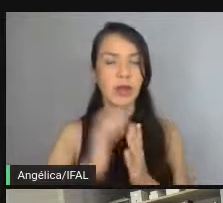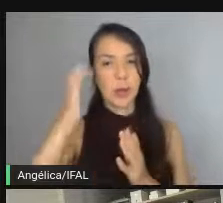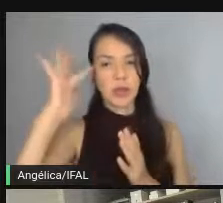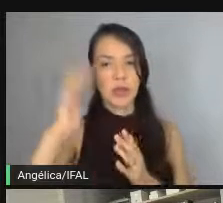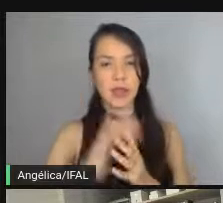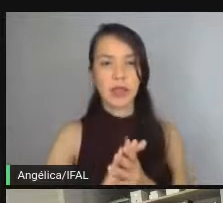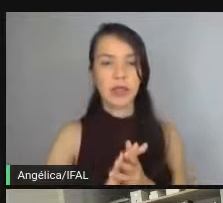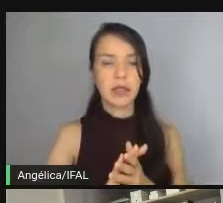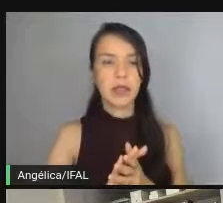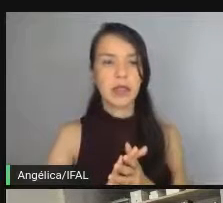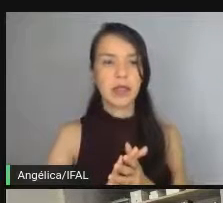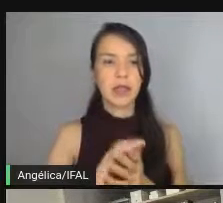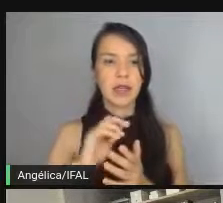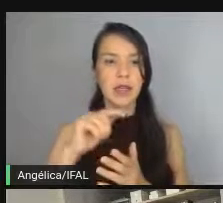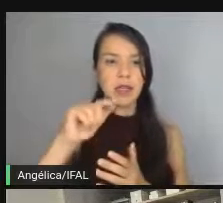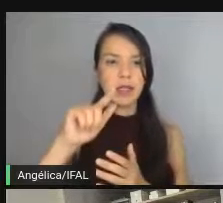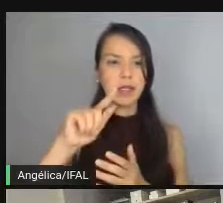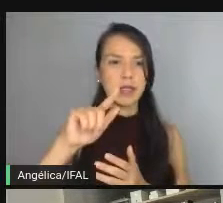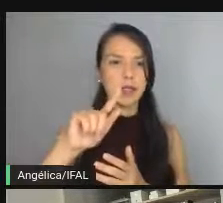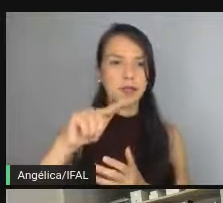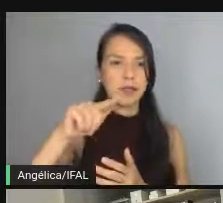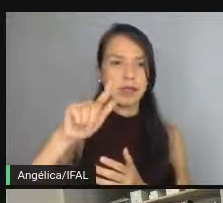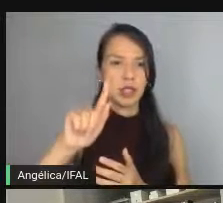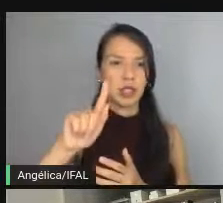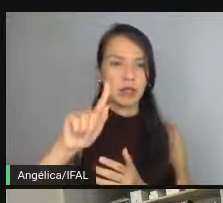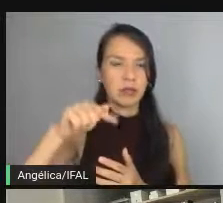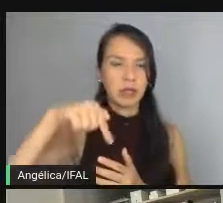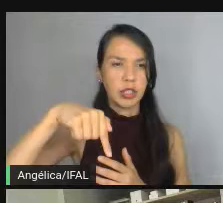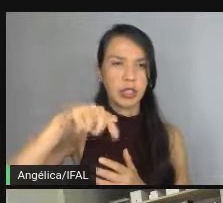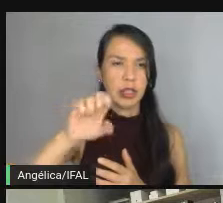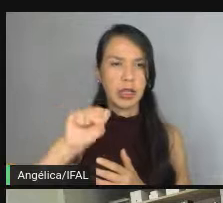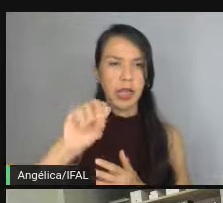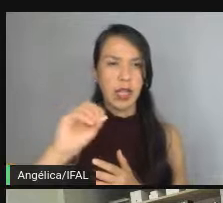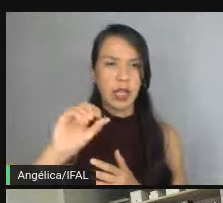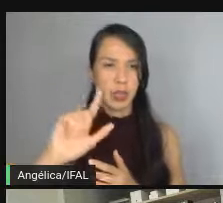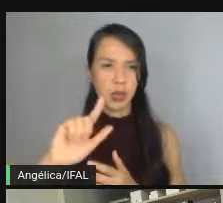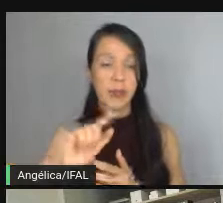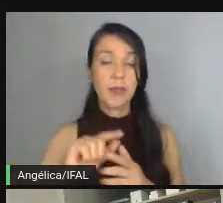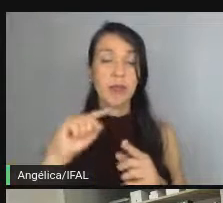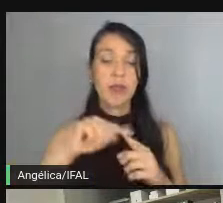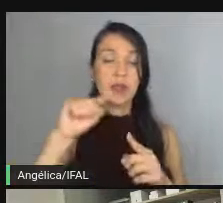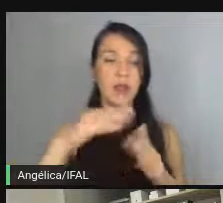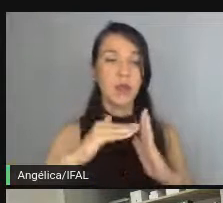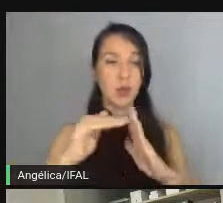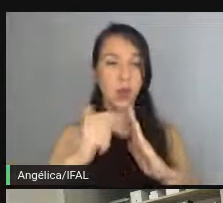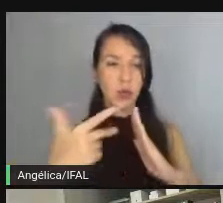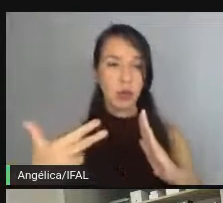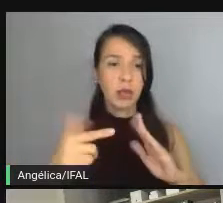está chamando em GQSO, aquela versão, aquele conjunto de modificações que está sendo enviado, aquela pequena versão do software.